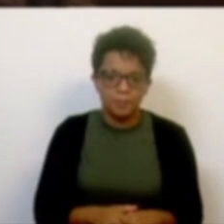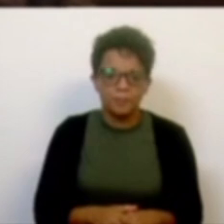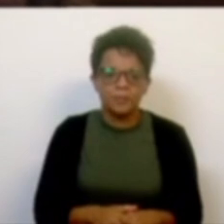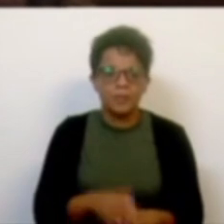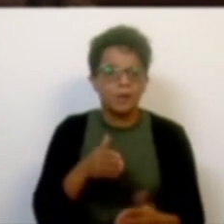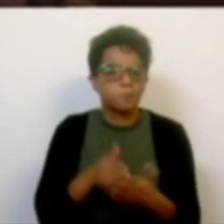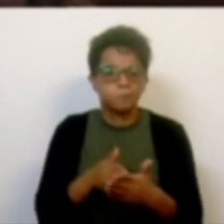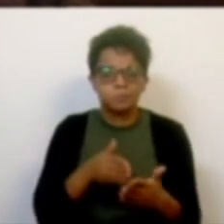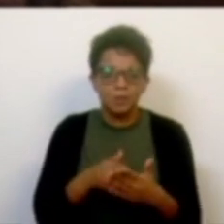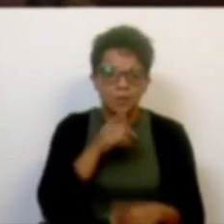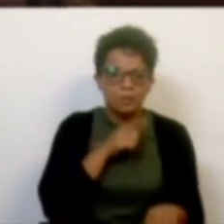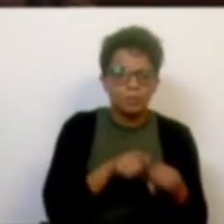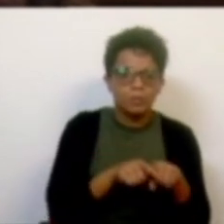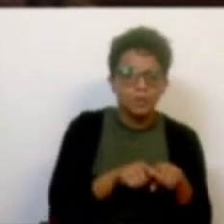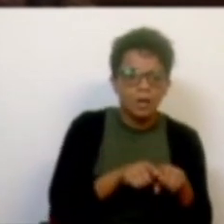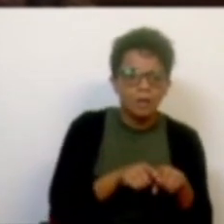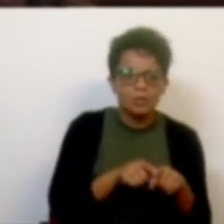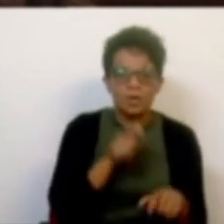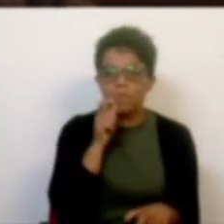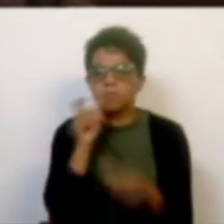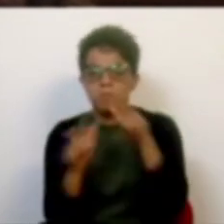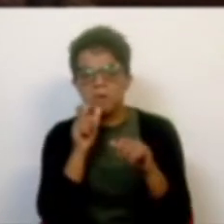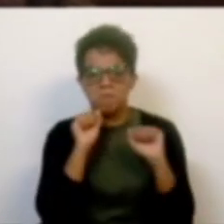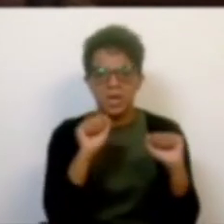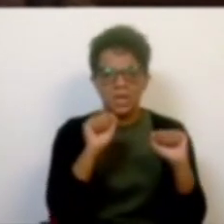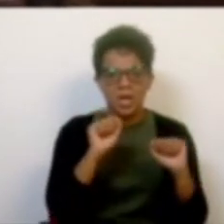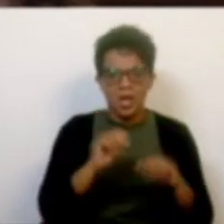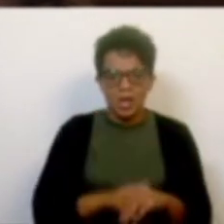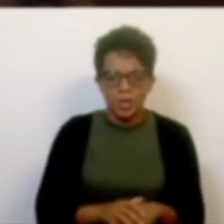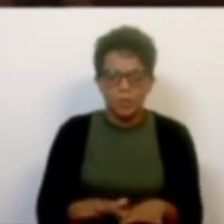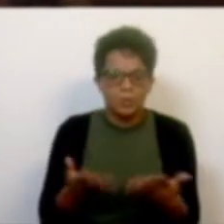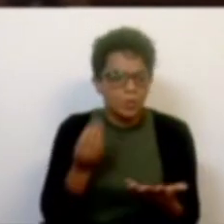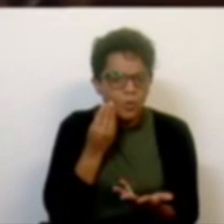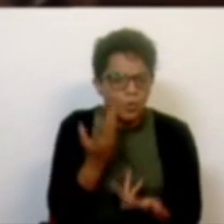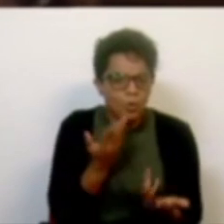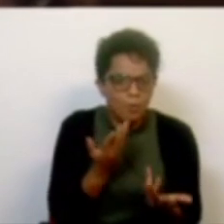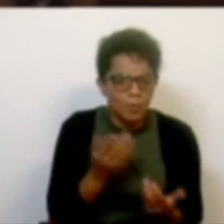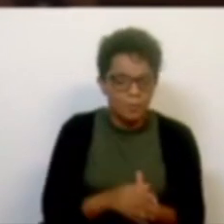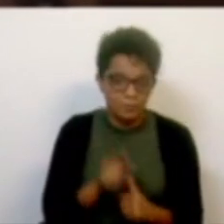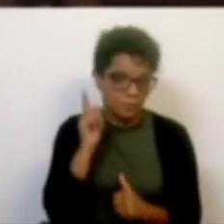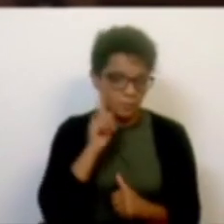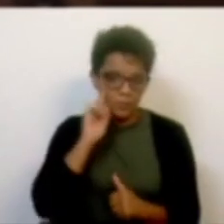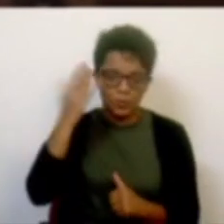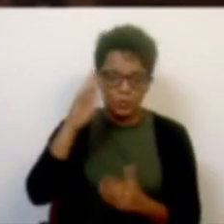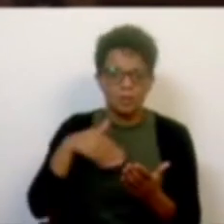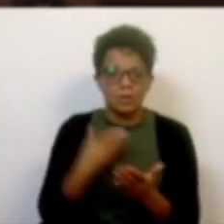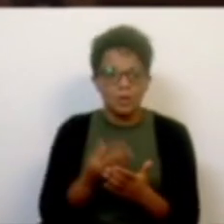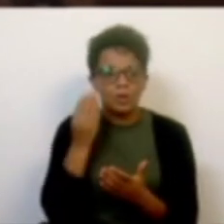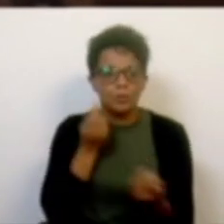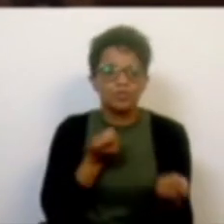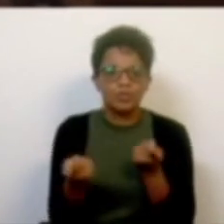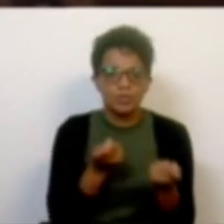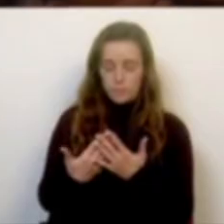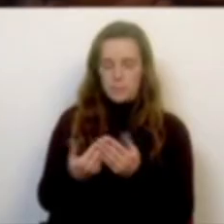impedir que deputados insultem outros deputados. E isto é fulcral para saber como é que a gestão